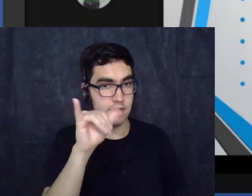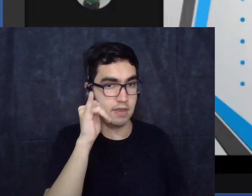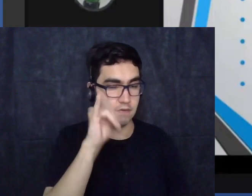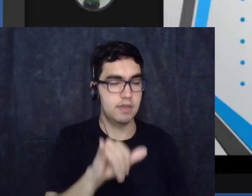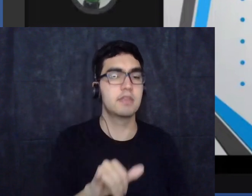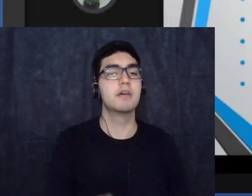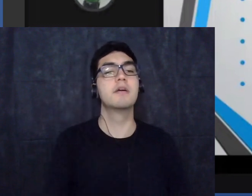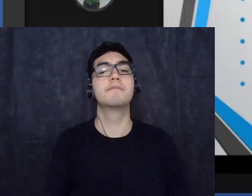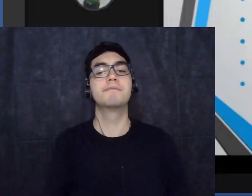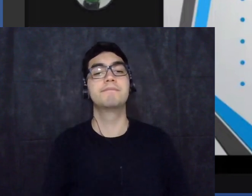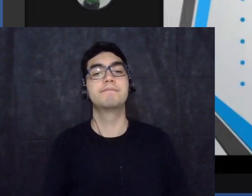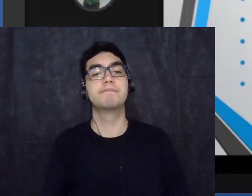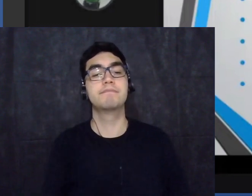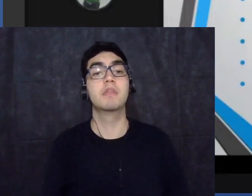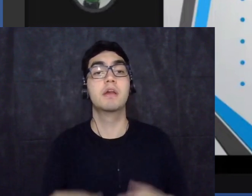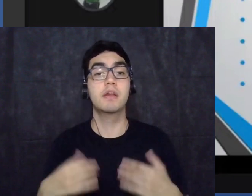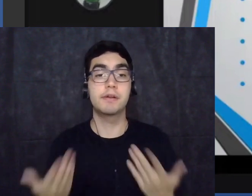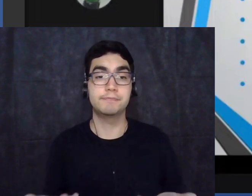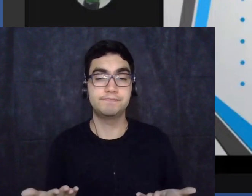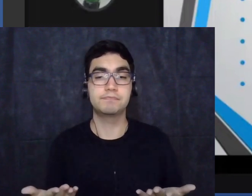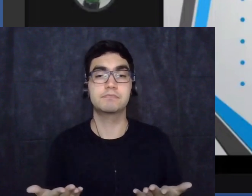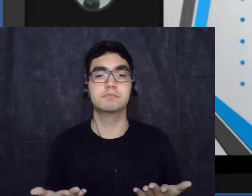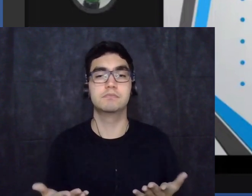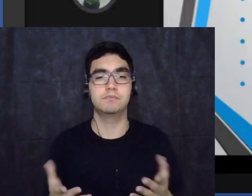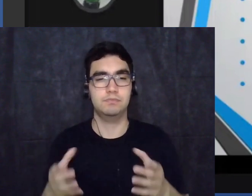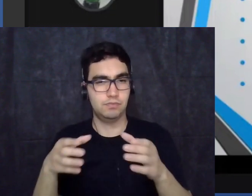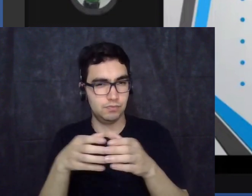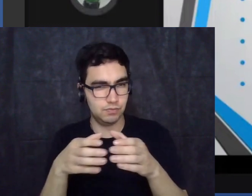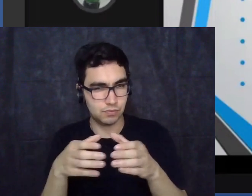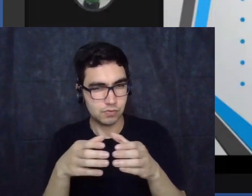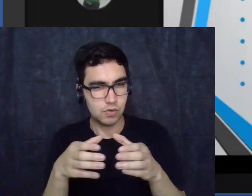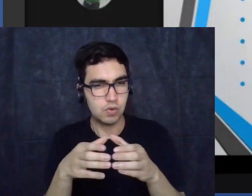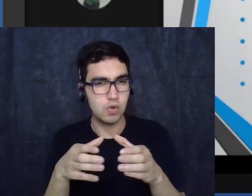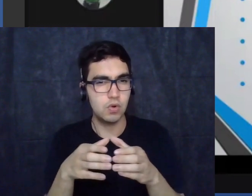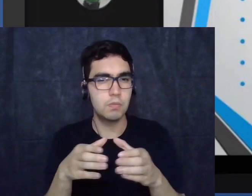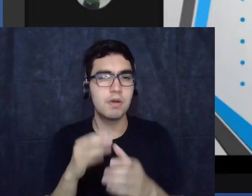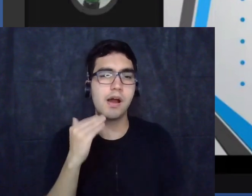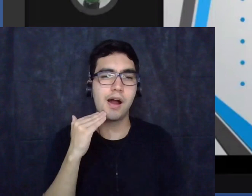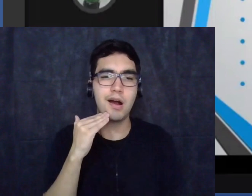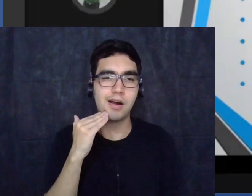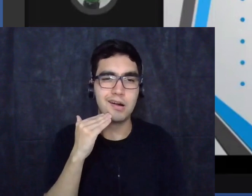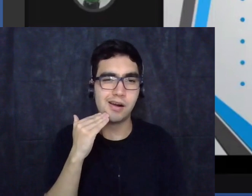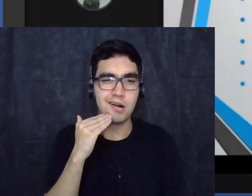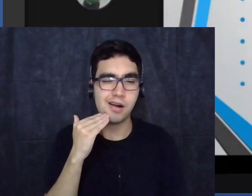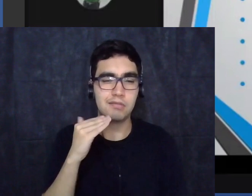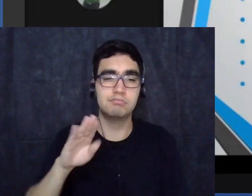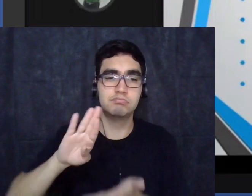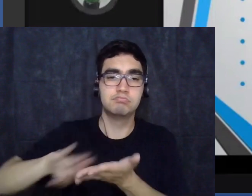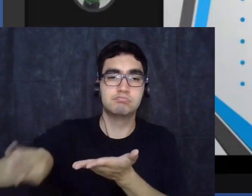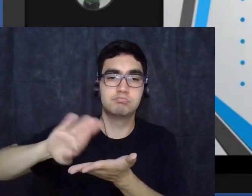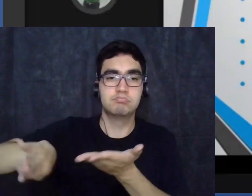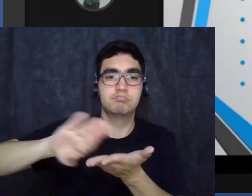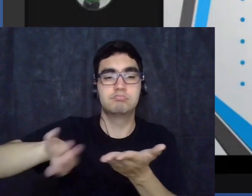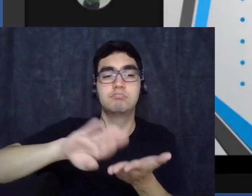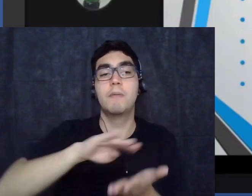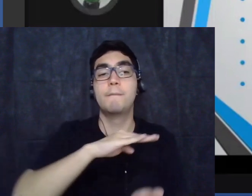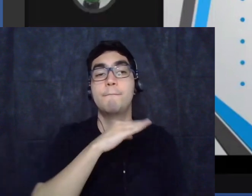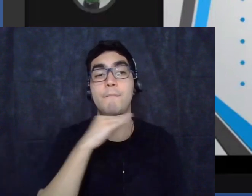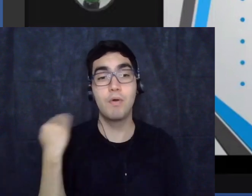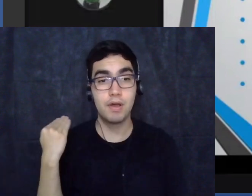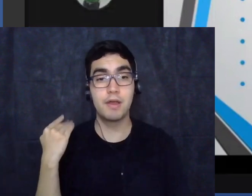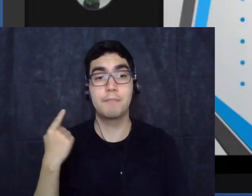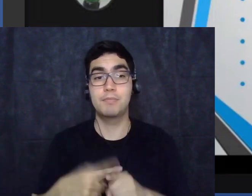os malefícios da espécie que se encontrava neles iria morrer por eles não